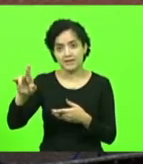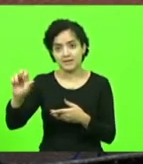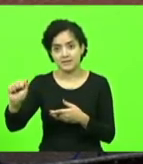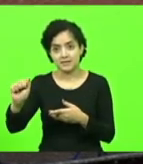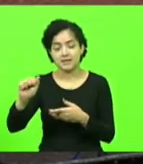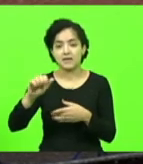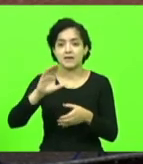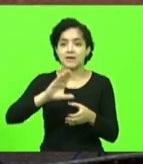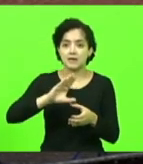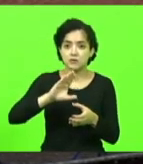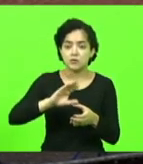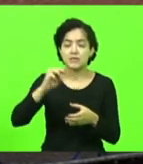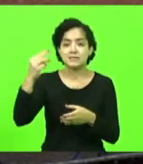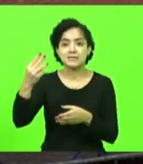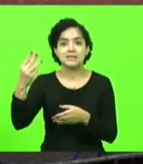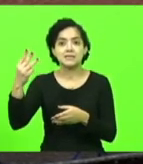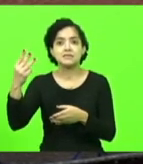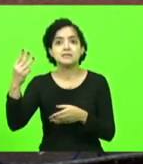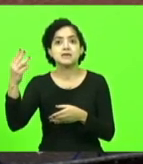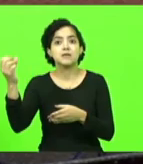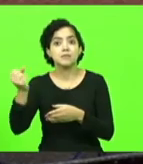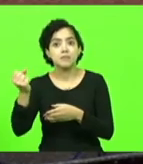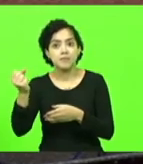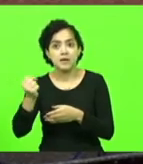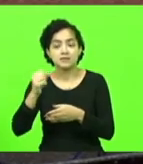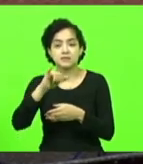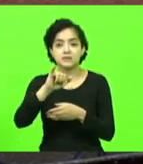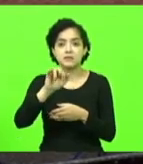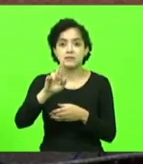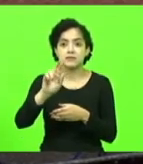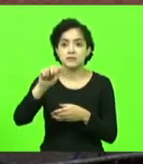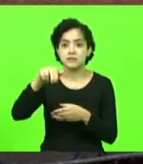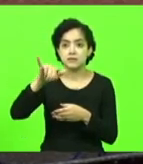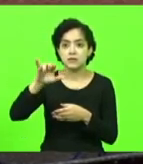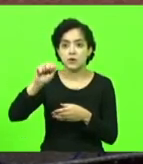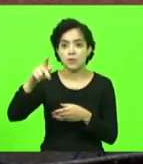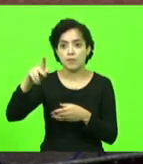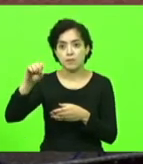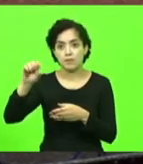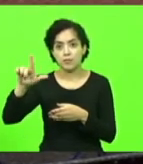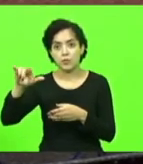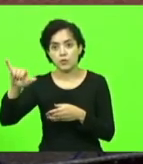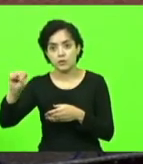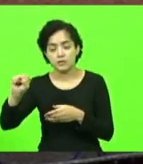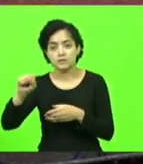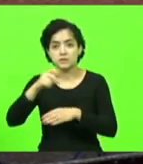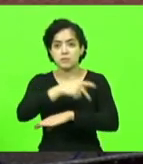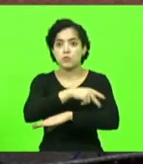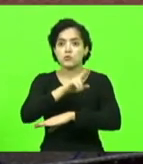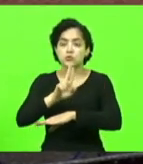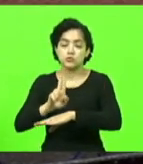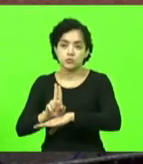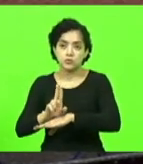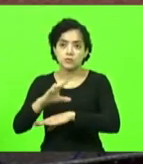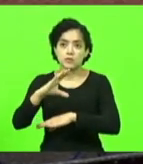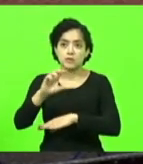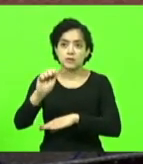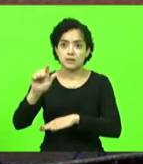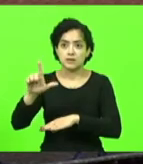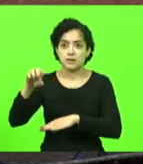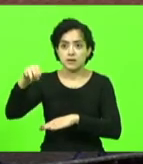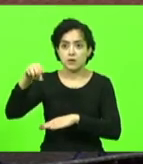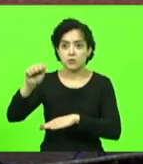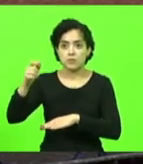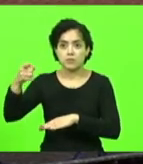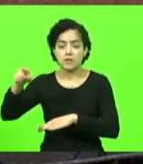Canoinhas, Três Baras, Irineópolis, Porto União, Calmão, Matos